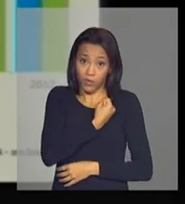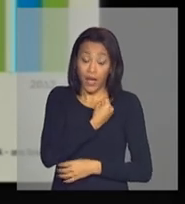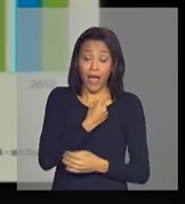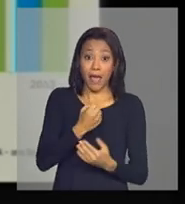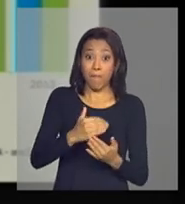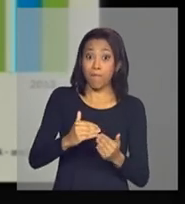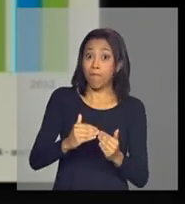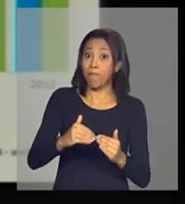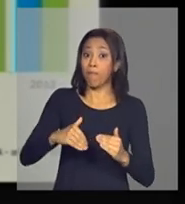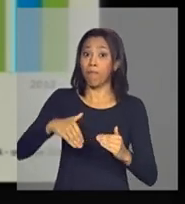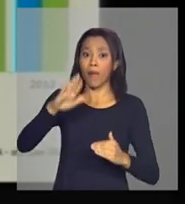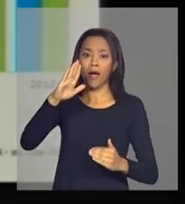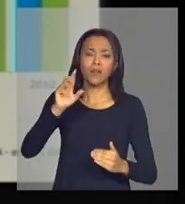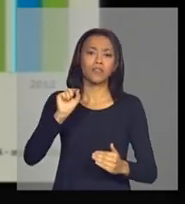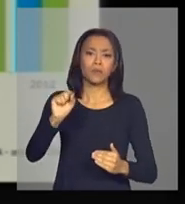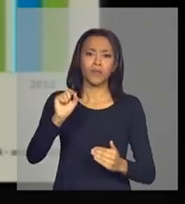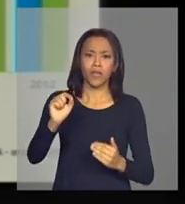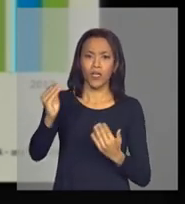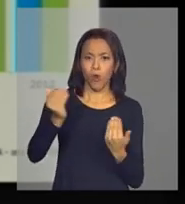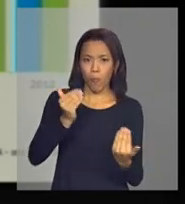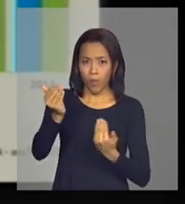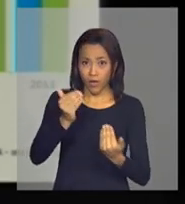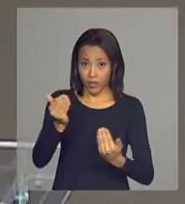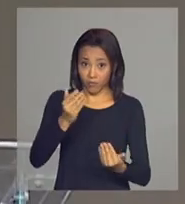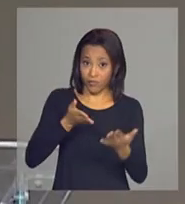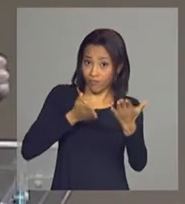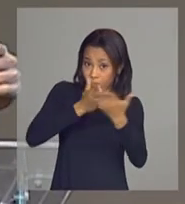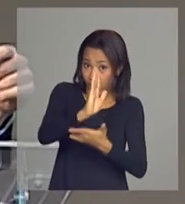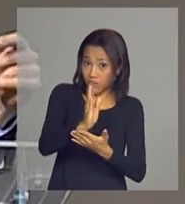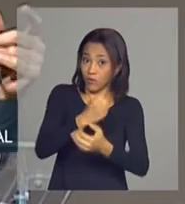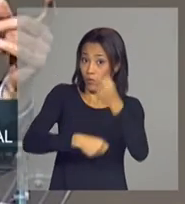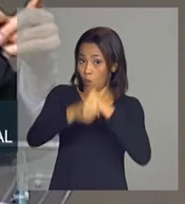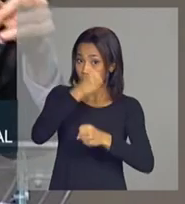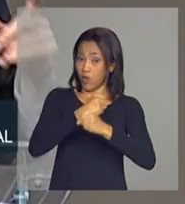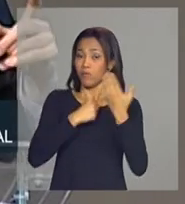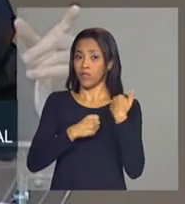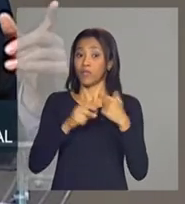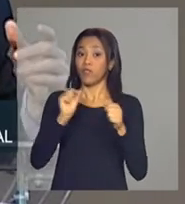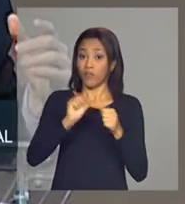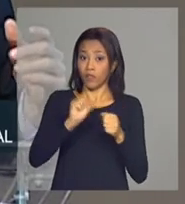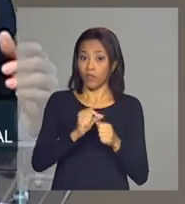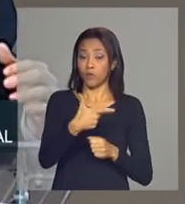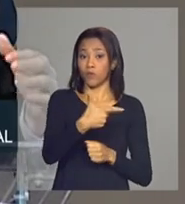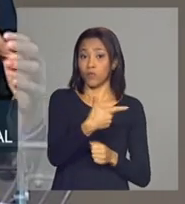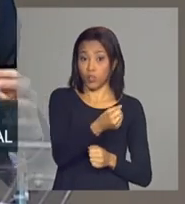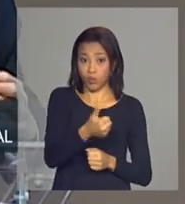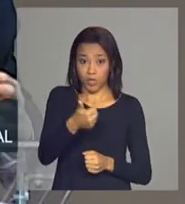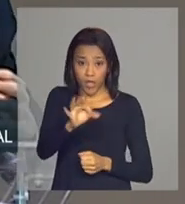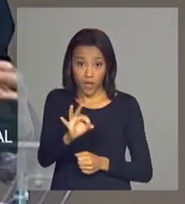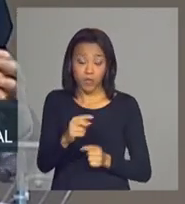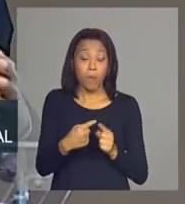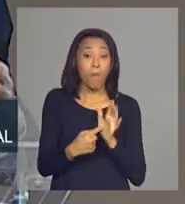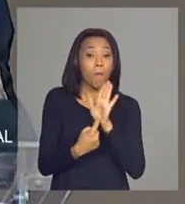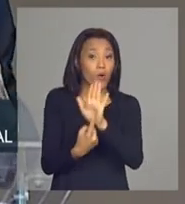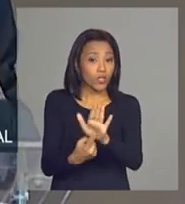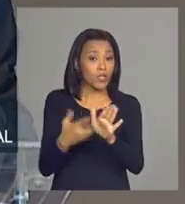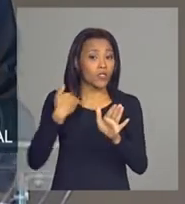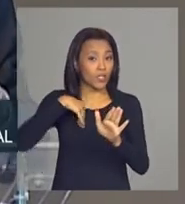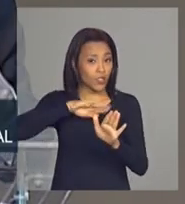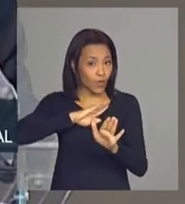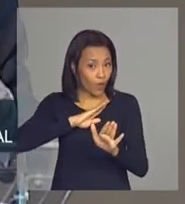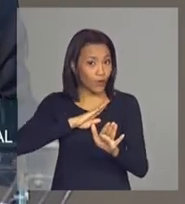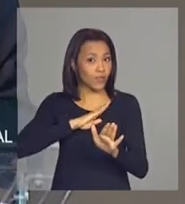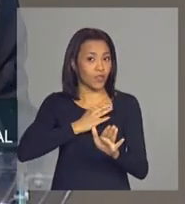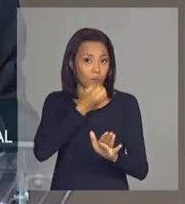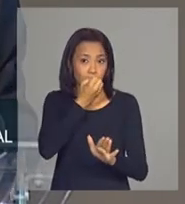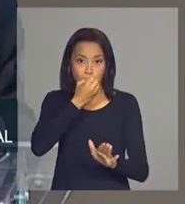pico de aprovações anterior que havia sido realizado em 2010 mostrando que nós estamos com a carteira